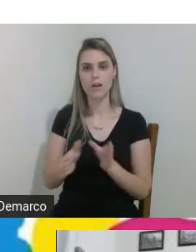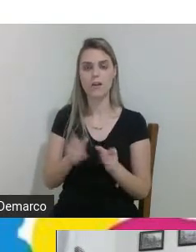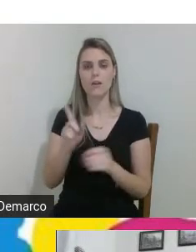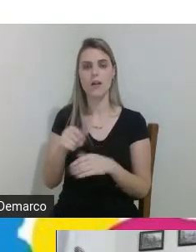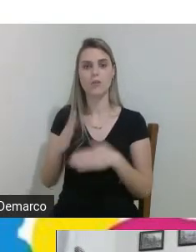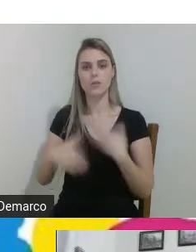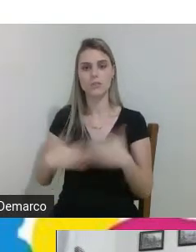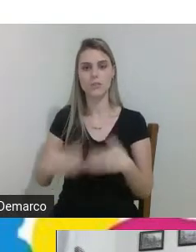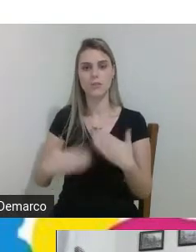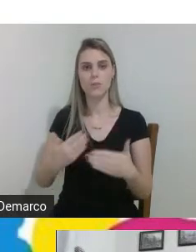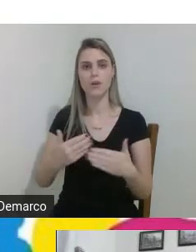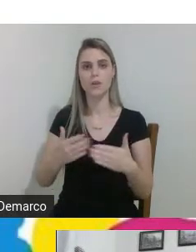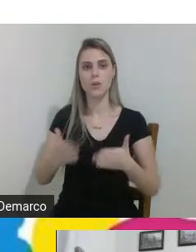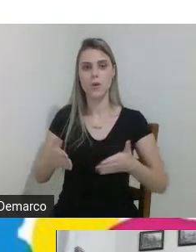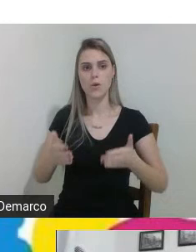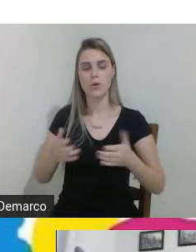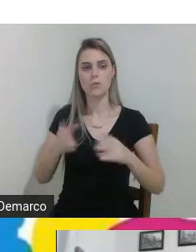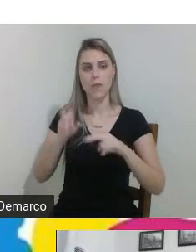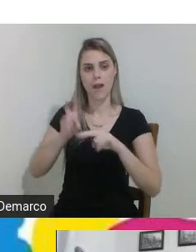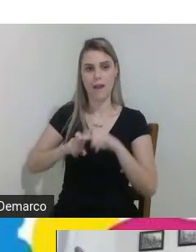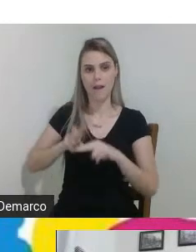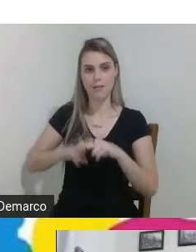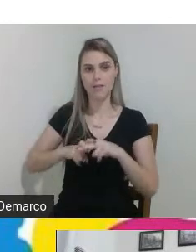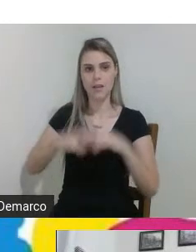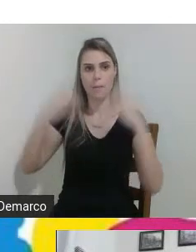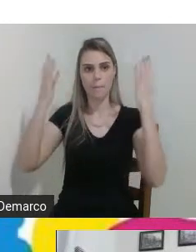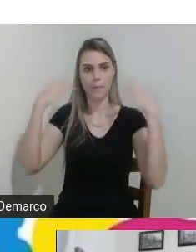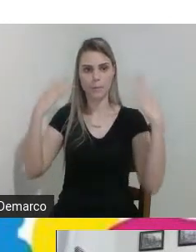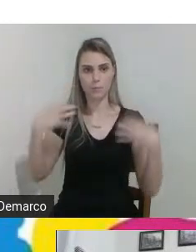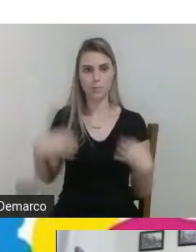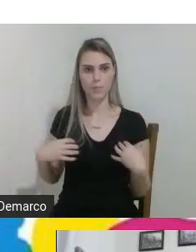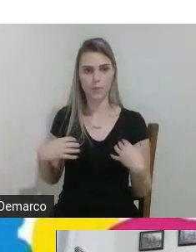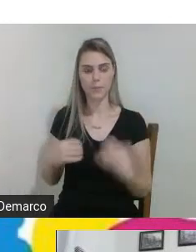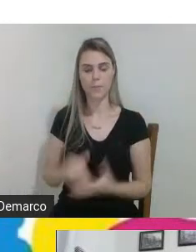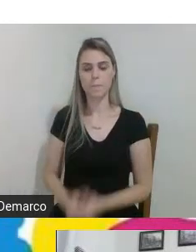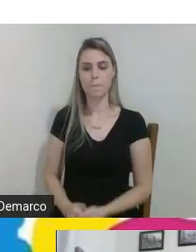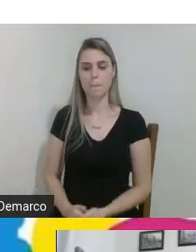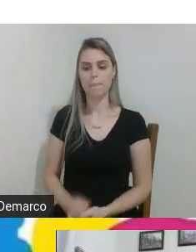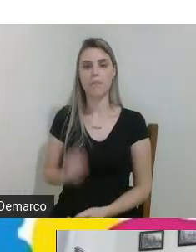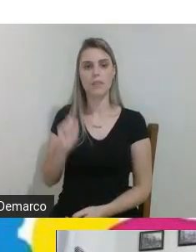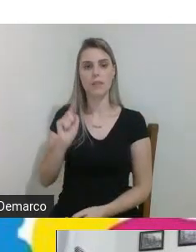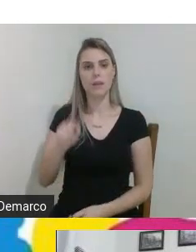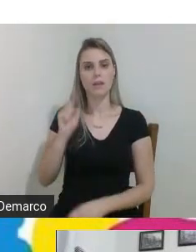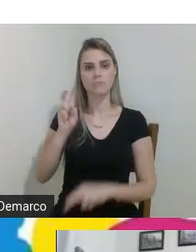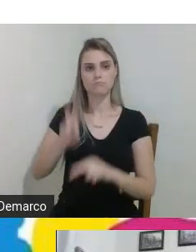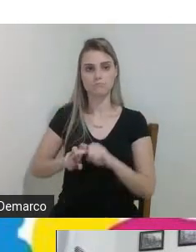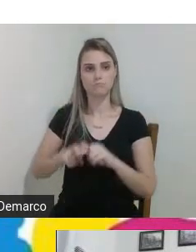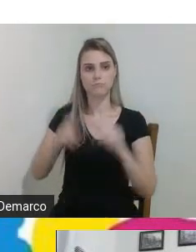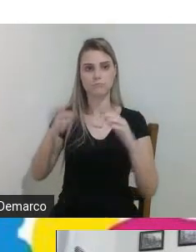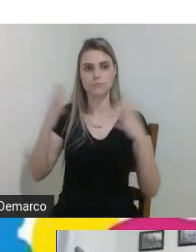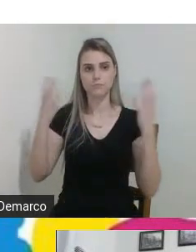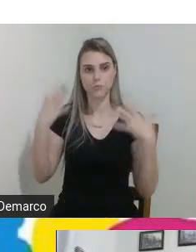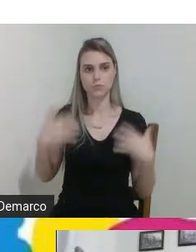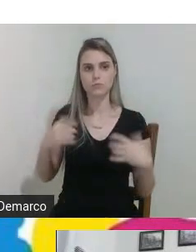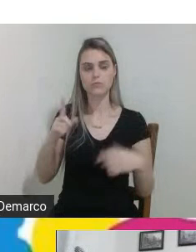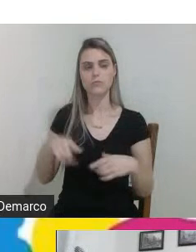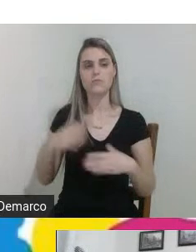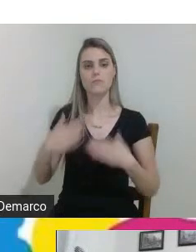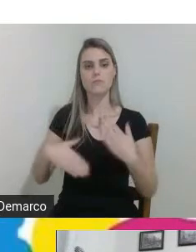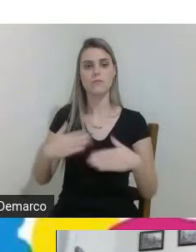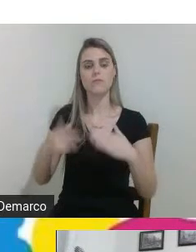desenvolvimento de uma cadeira de banho e essa cadeira de banho vai ser desenvolvido o projeto